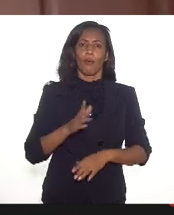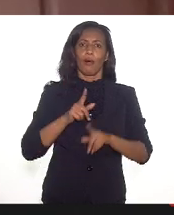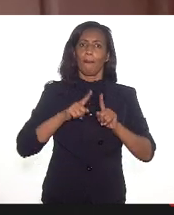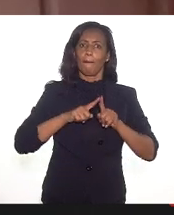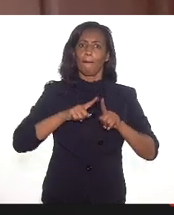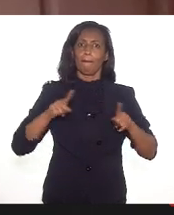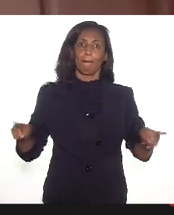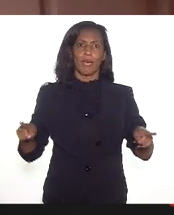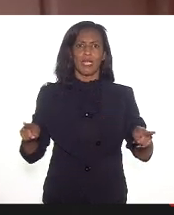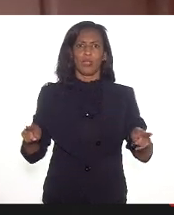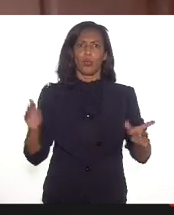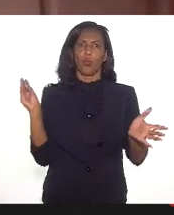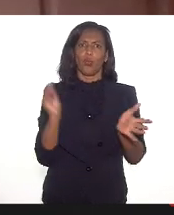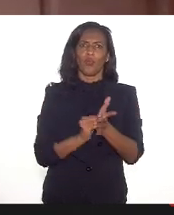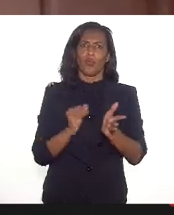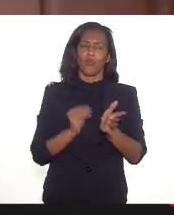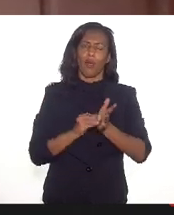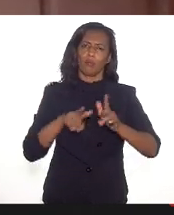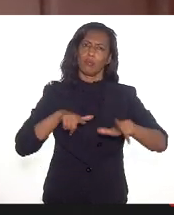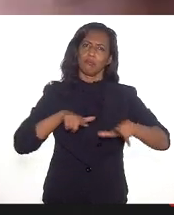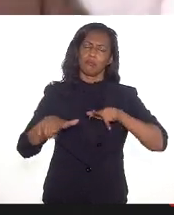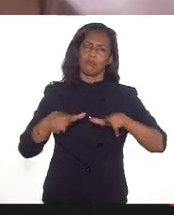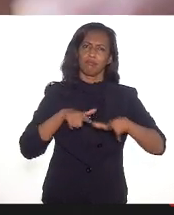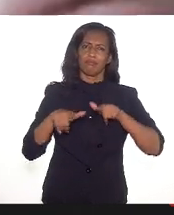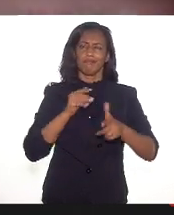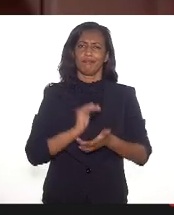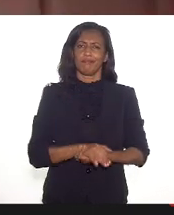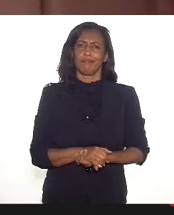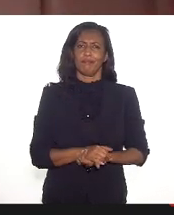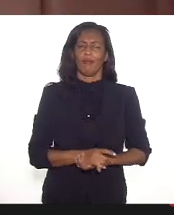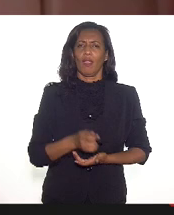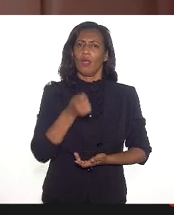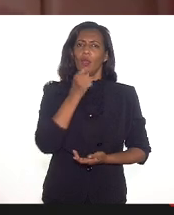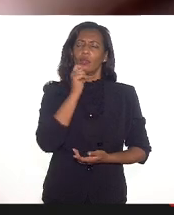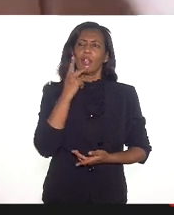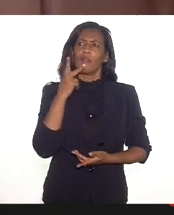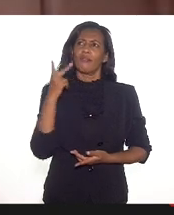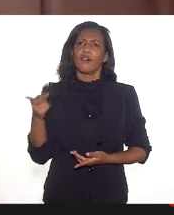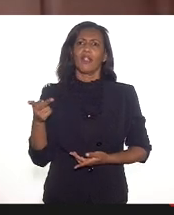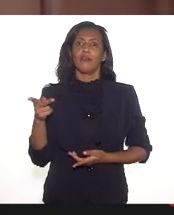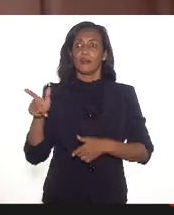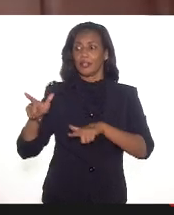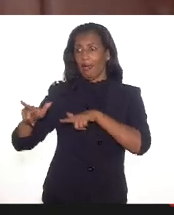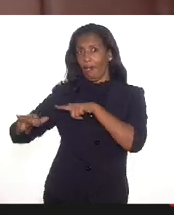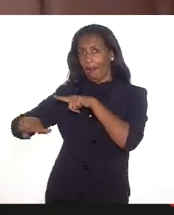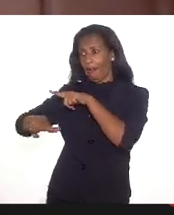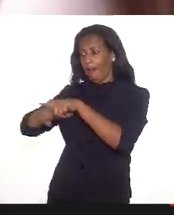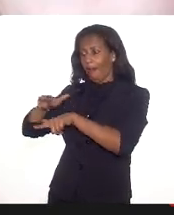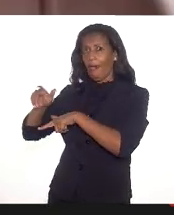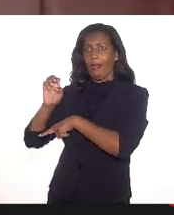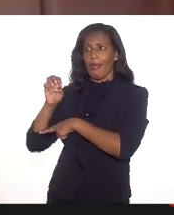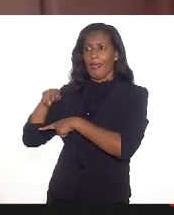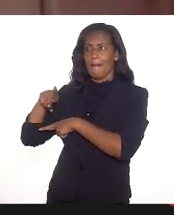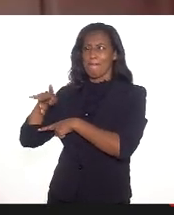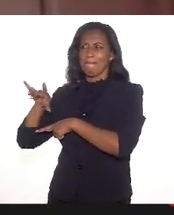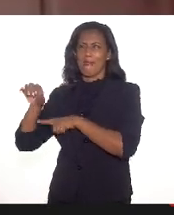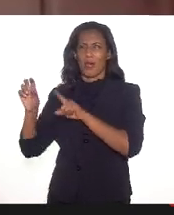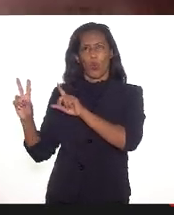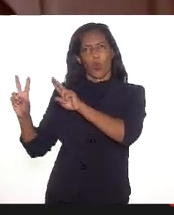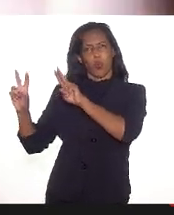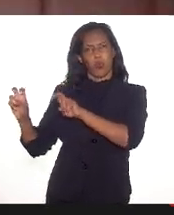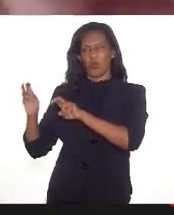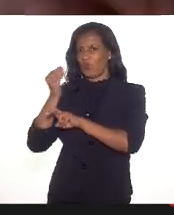de extremo desemprego e a gente não está falando nem de emprego, a gente nem usa mais esse